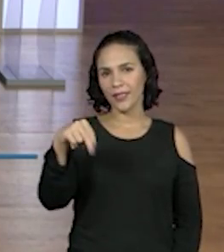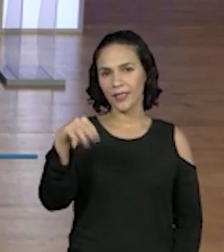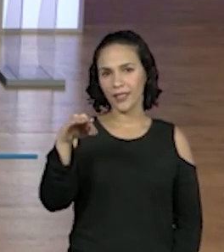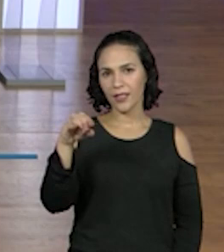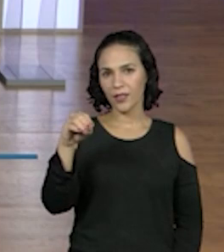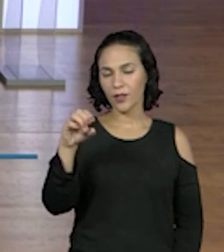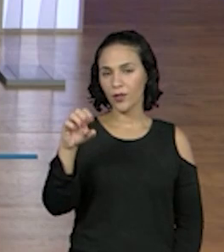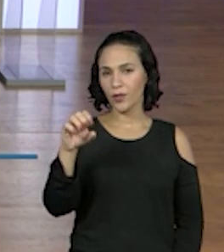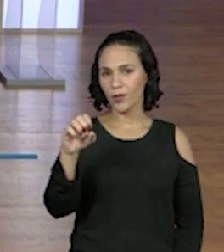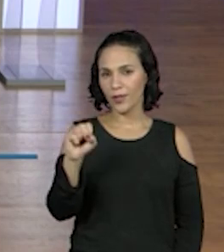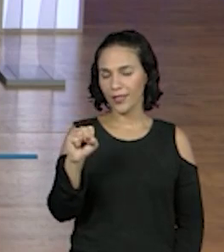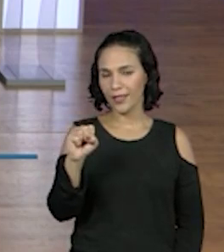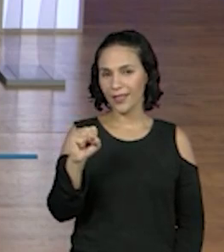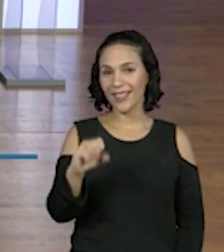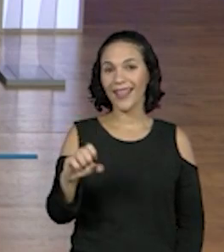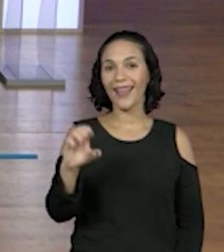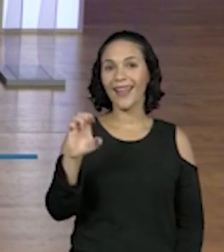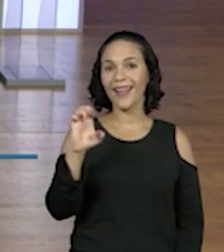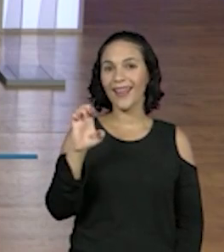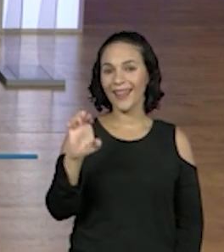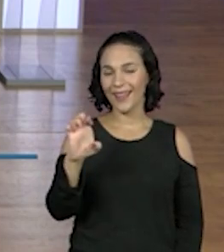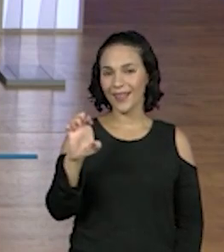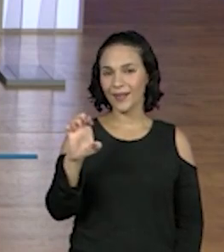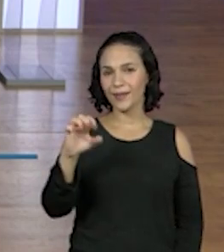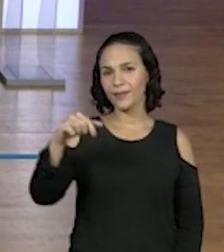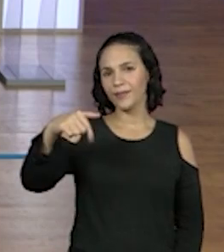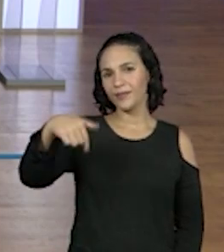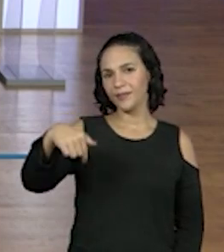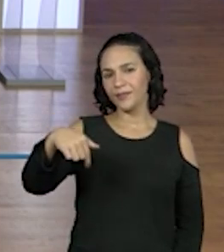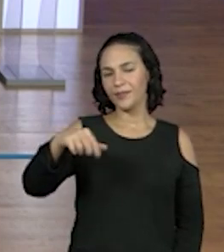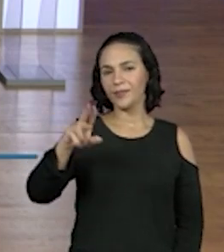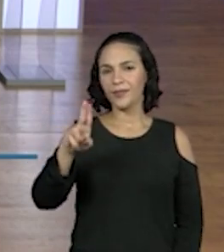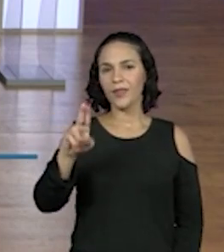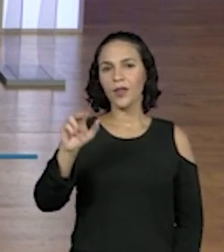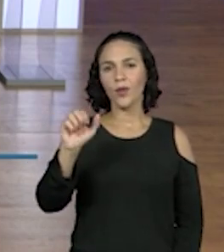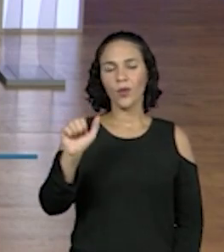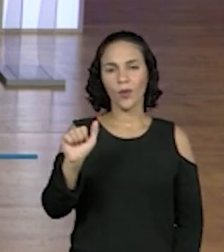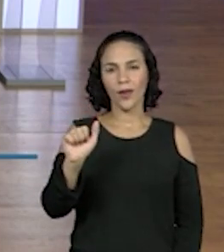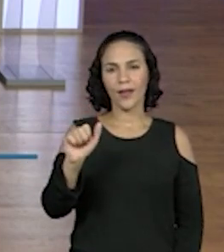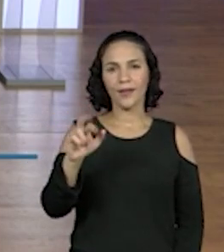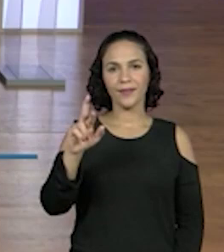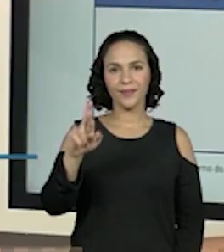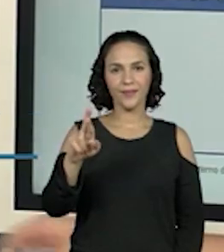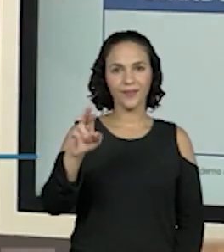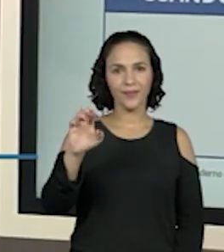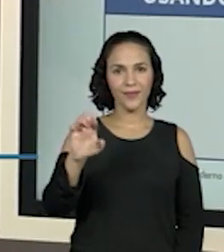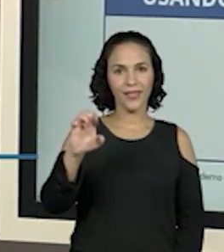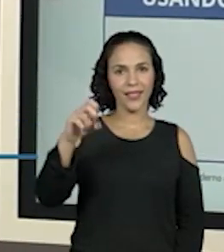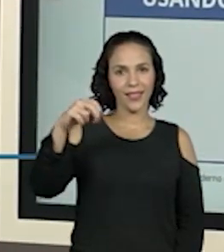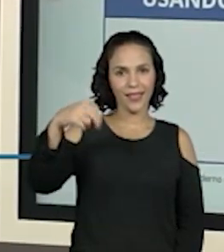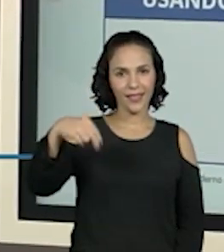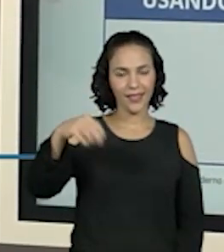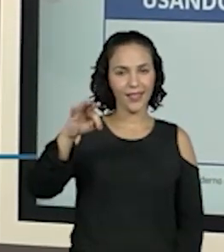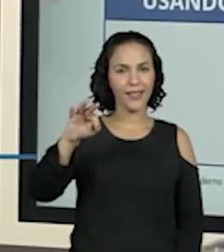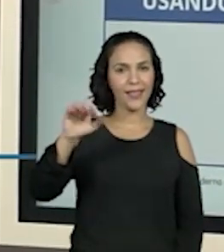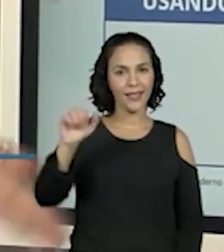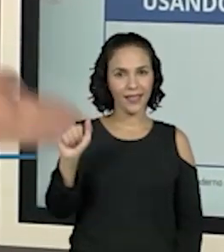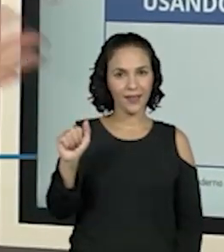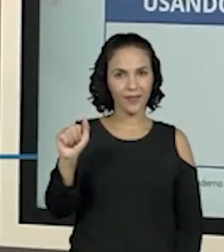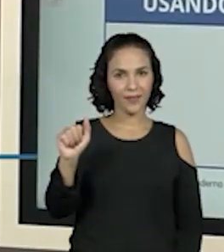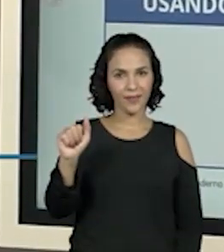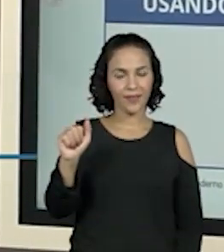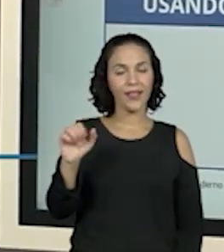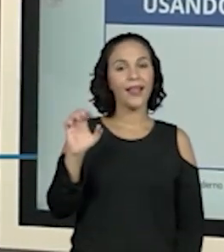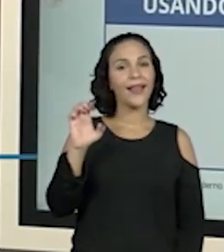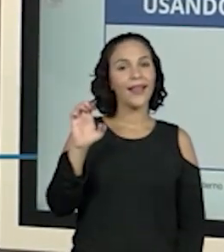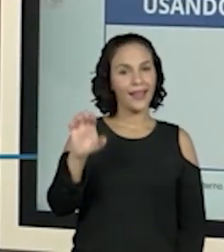sete. Não esqueçam que vocês têm a tarefa de escreverem por extenso estes que a gente foi formando aqui